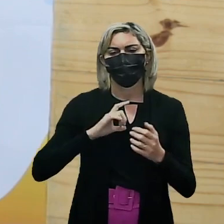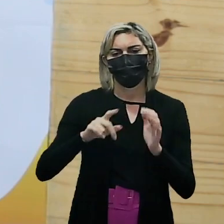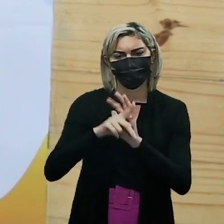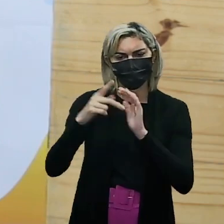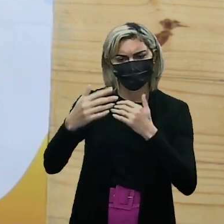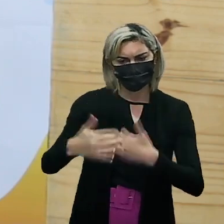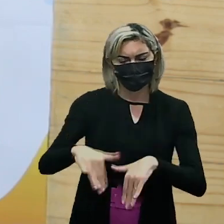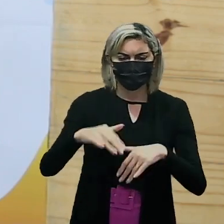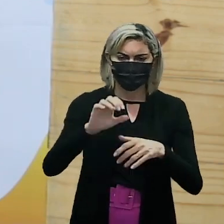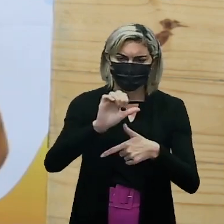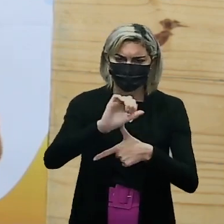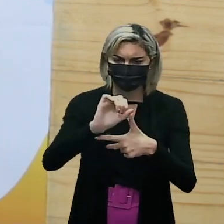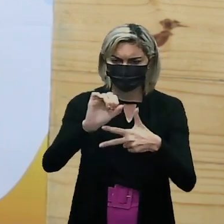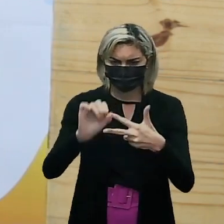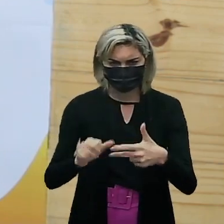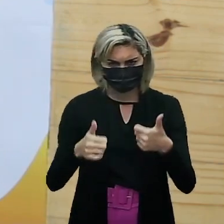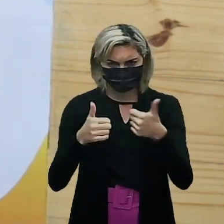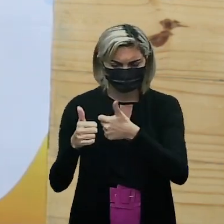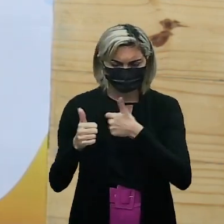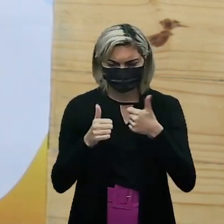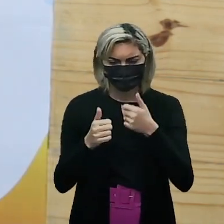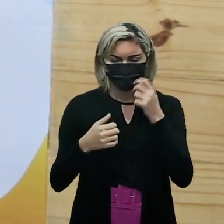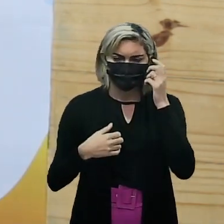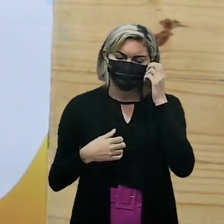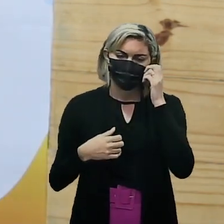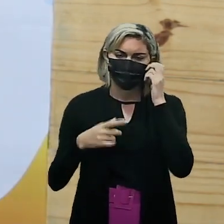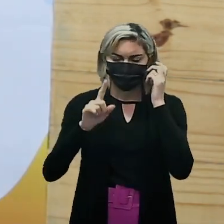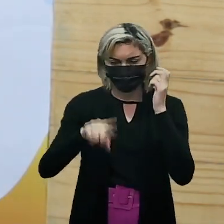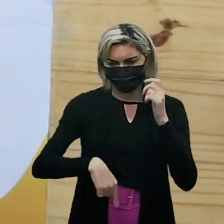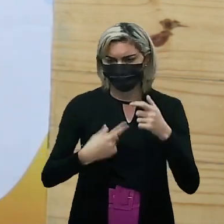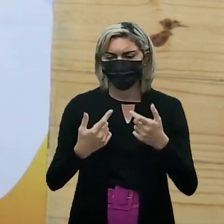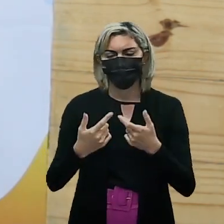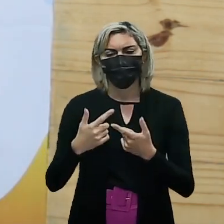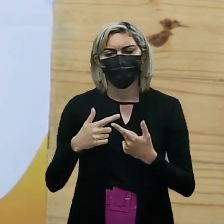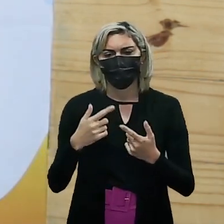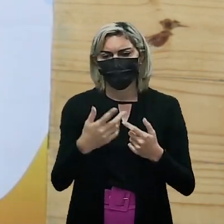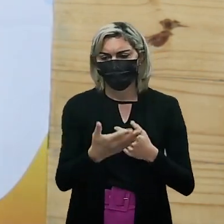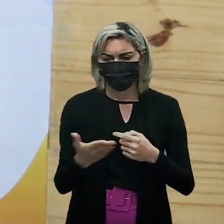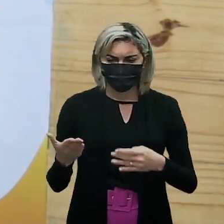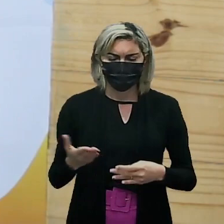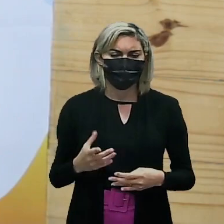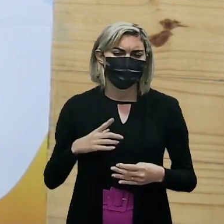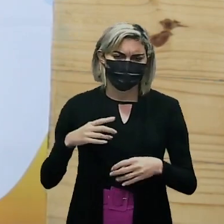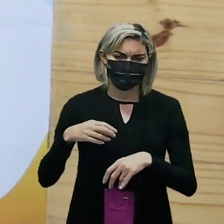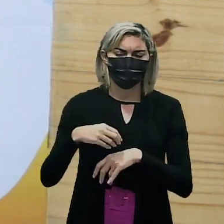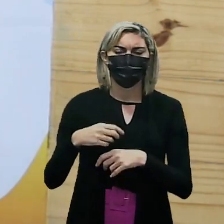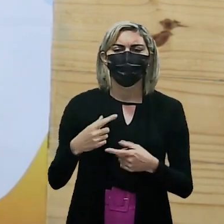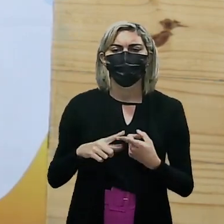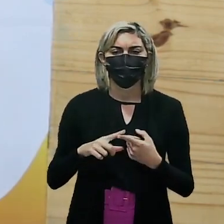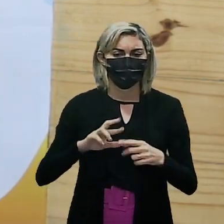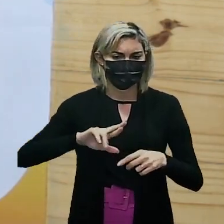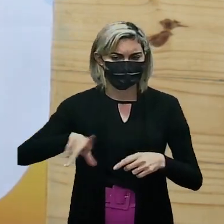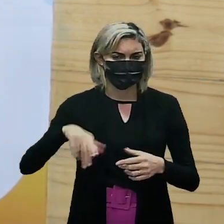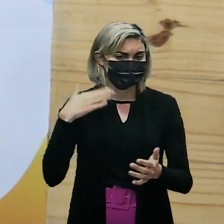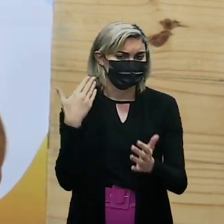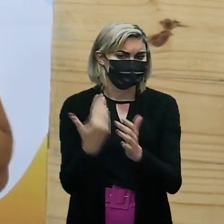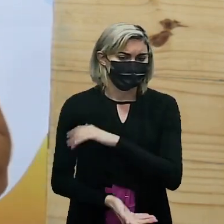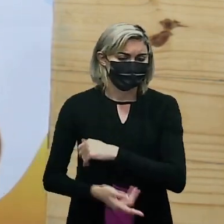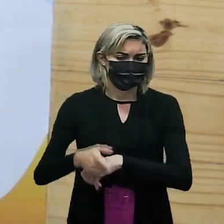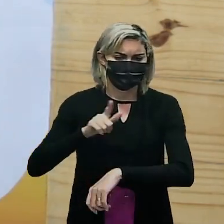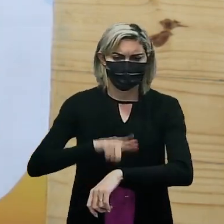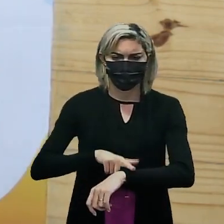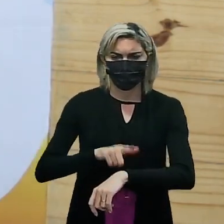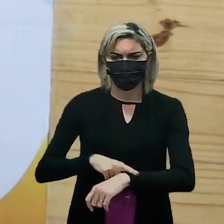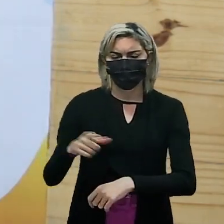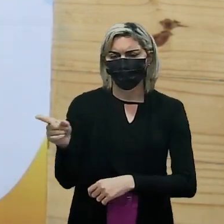prova do Enem Tá bom? Então a probabilidade É gigante De ele estar Aí presente Não perde tempo